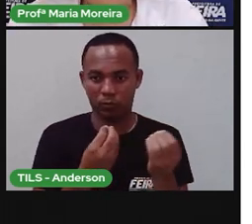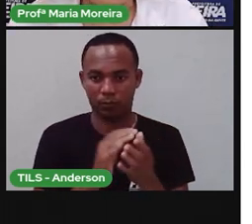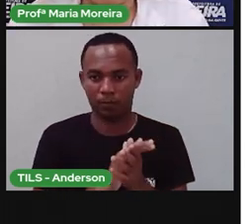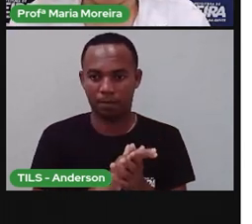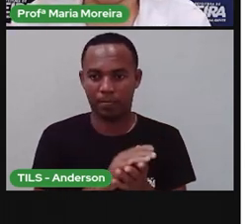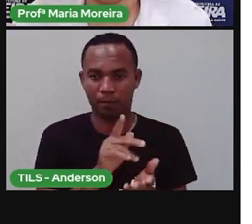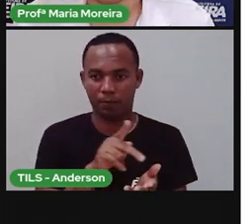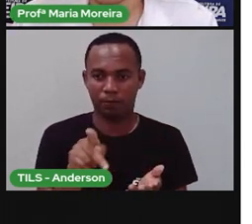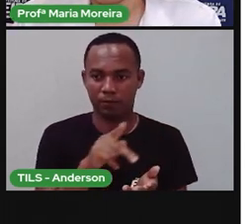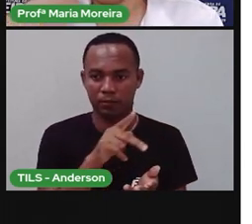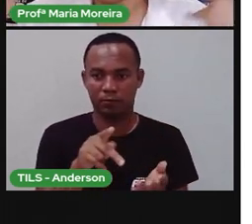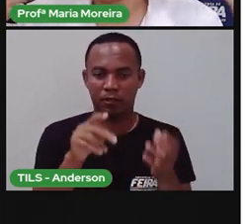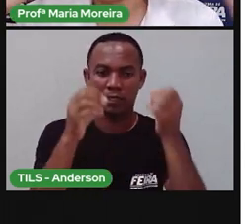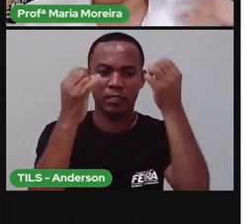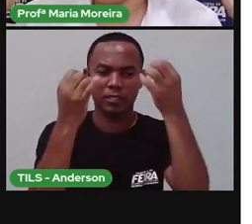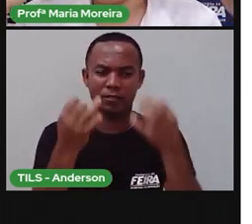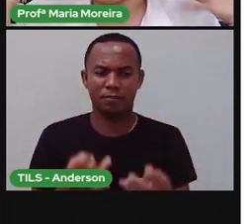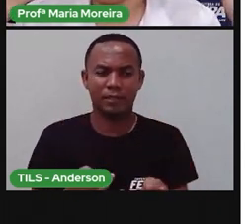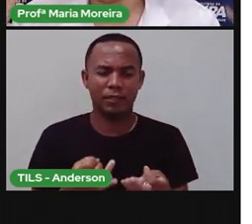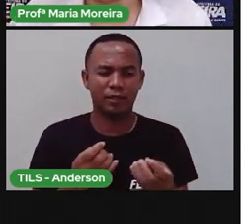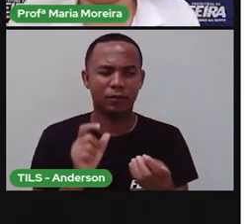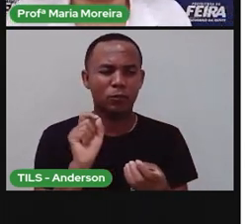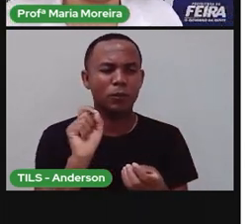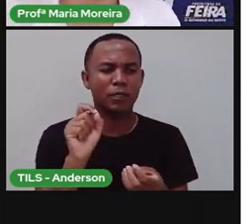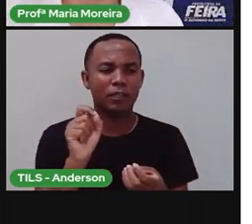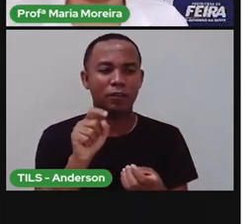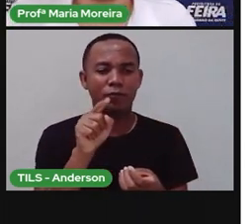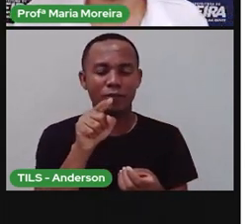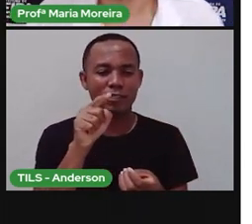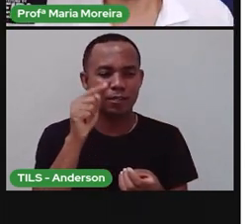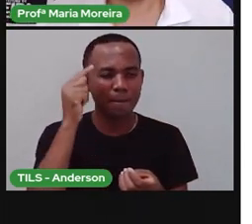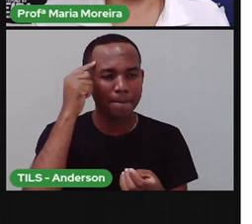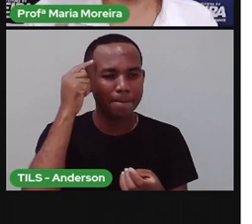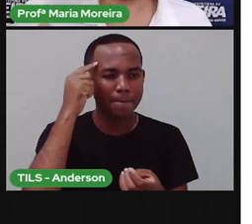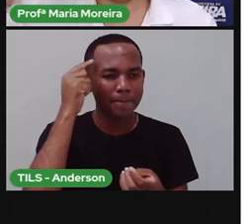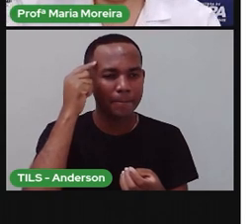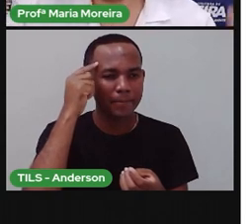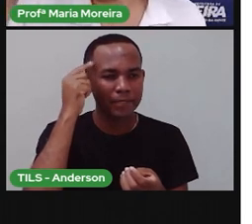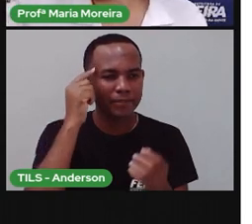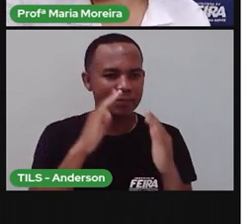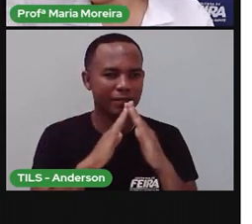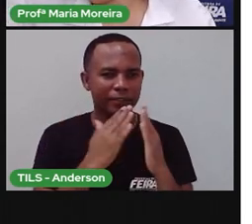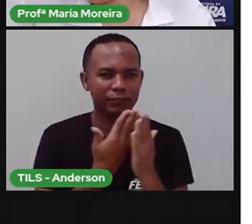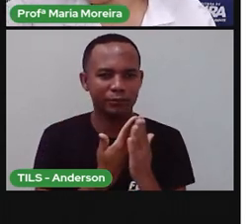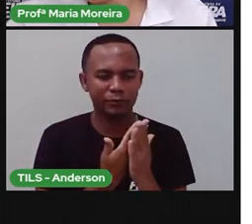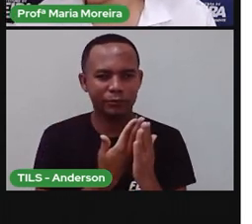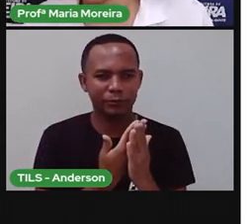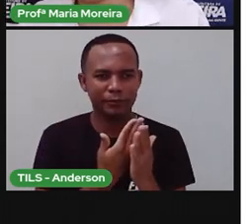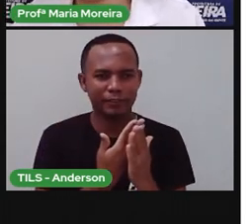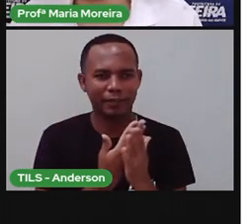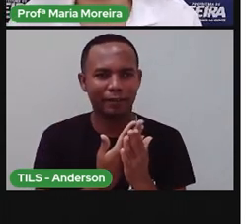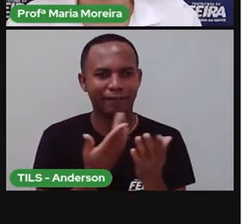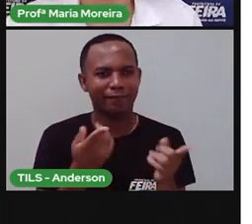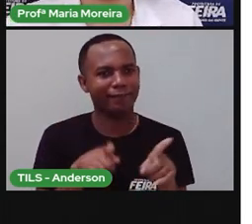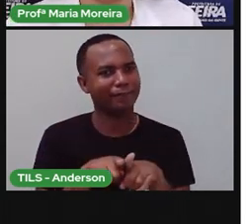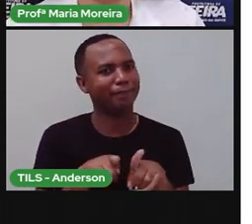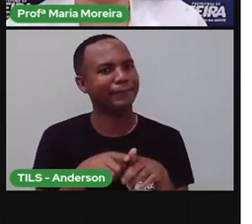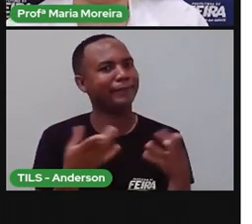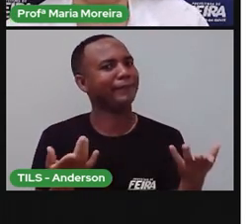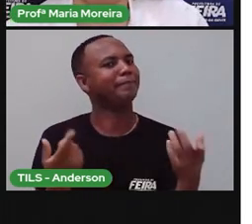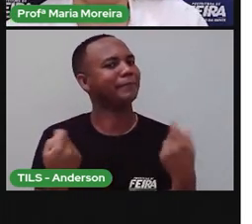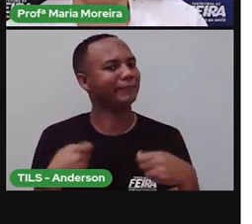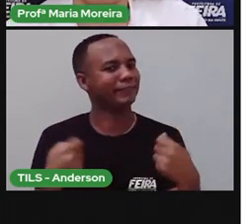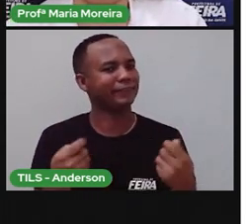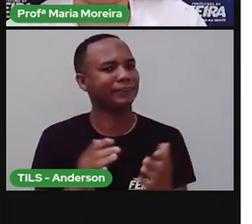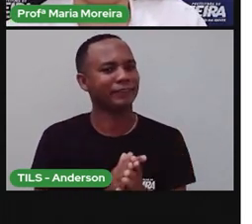a Proc está trazendo para vocês já começarem a pensar e a estudarem, para não fazer igual uma pessoa aqui que não estudou, tá?